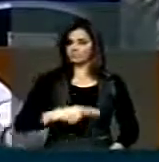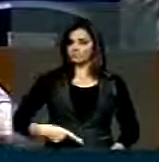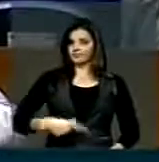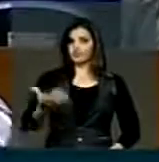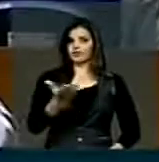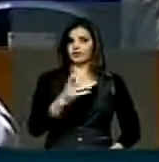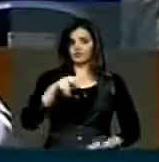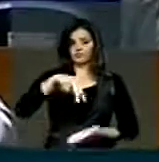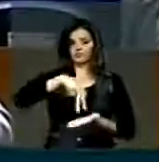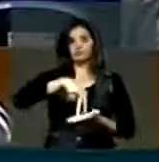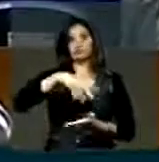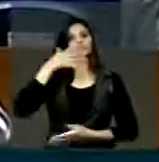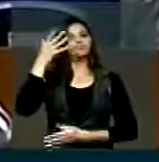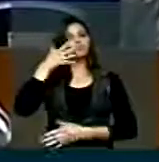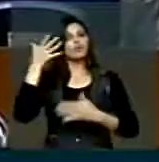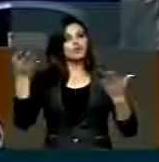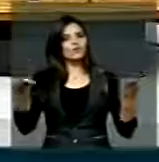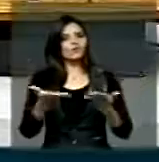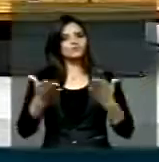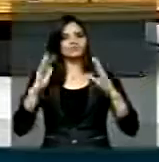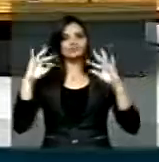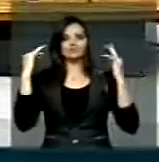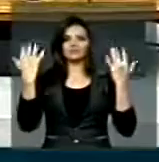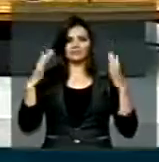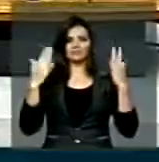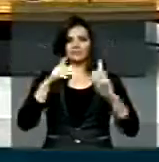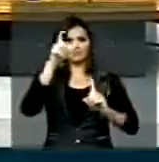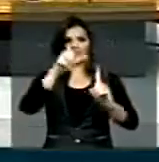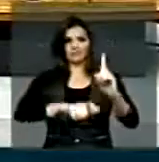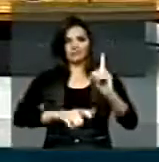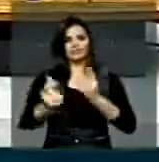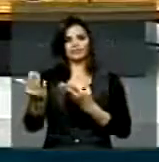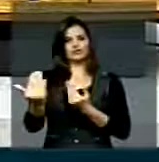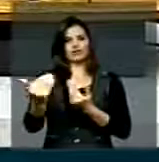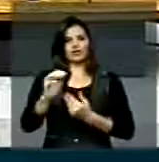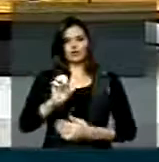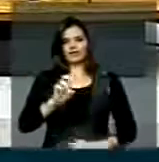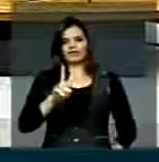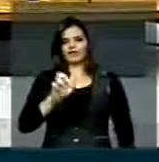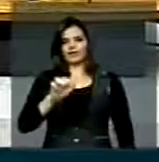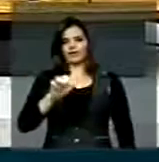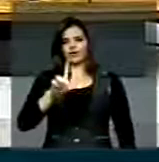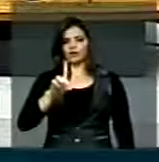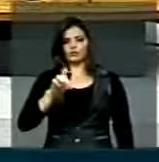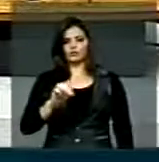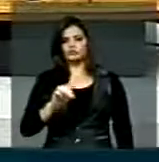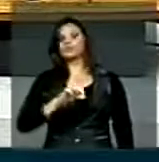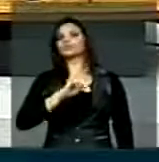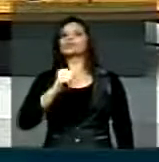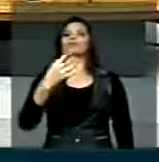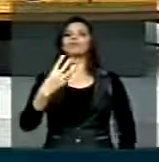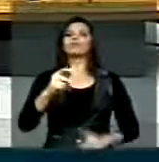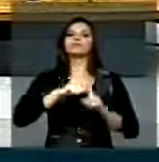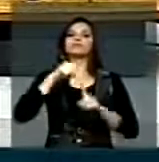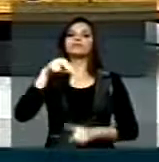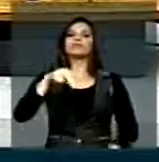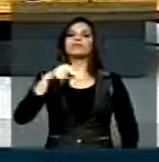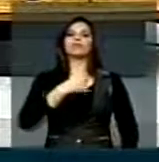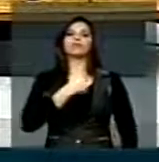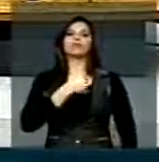nesta tribuna parabenizar o jovem Evaldo Júnior, que no dia 4 de novembro, com 21 anos,